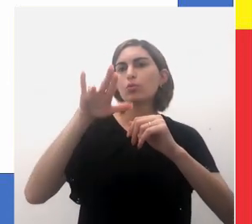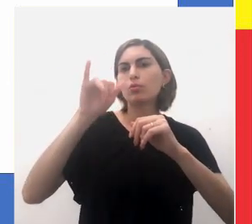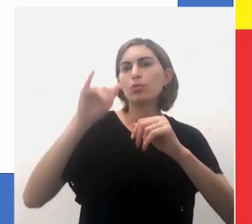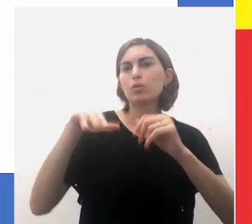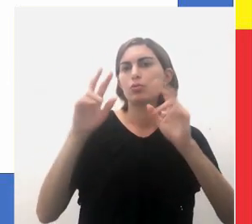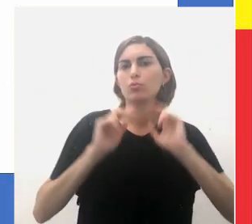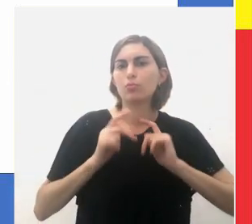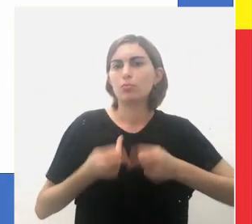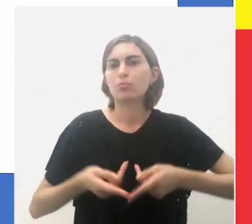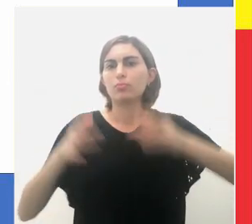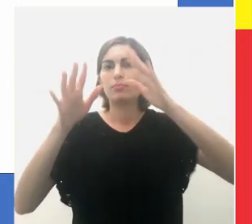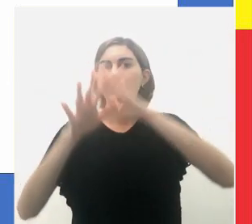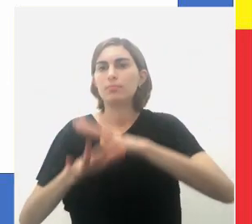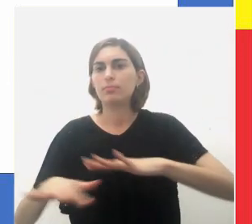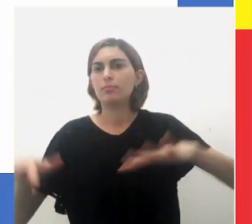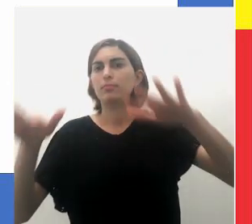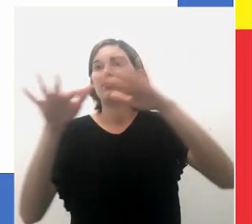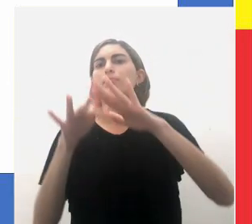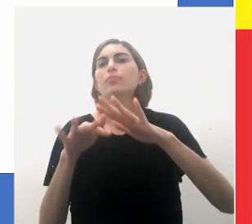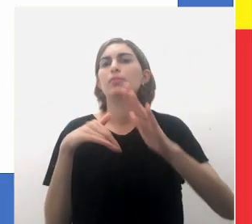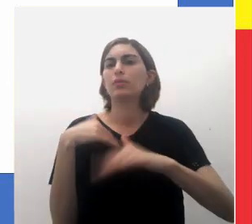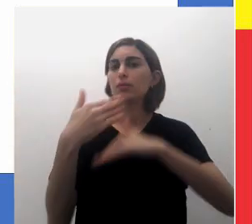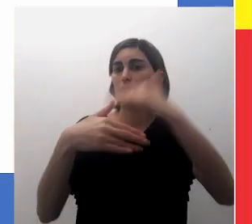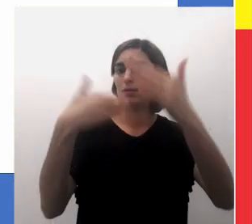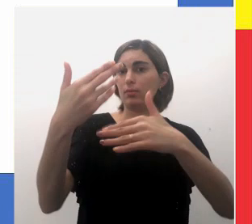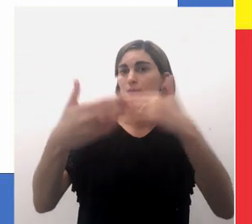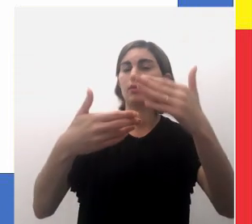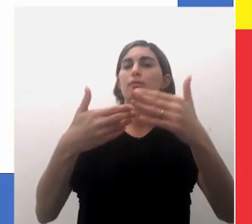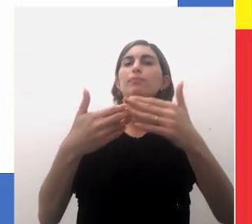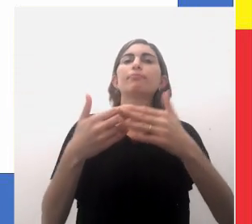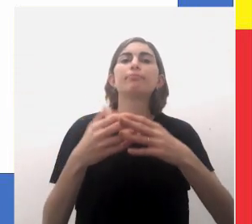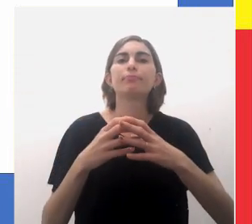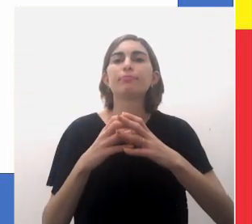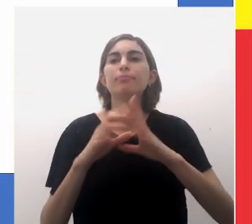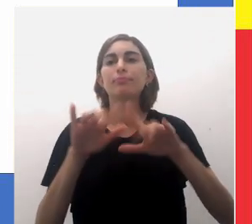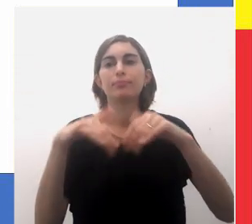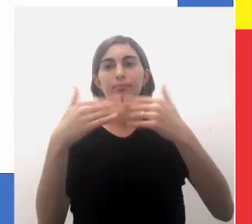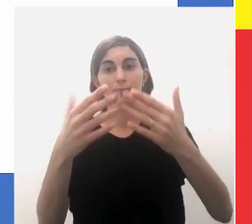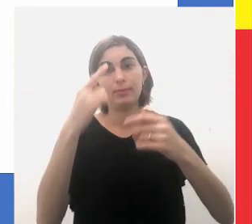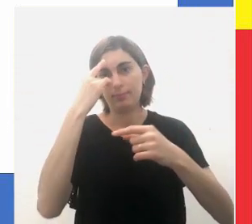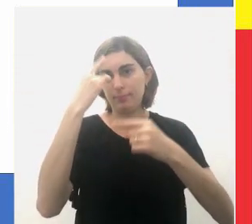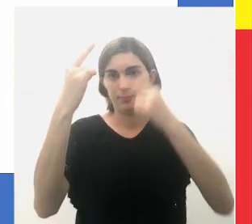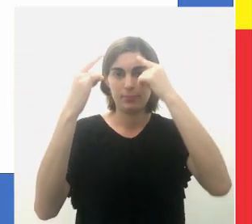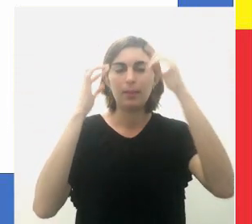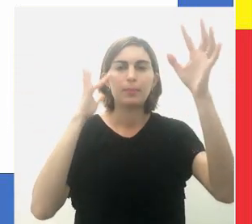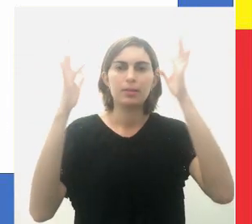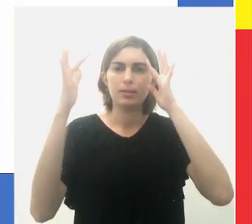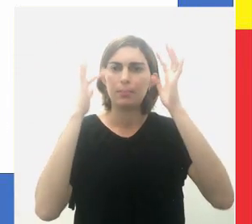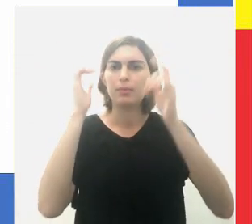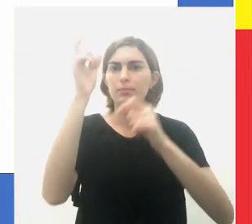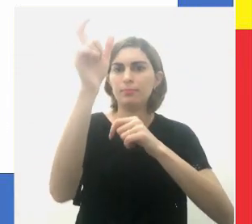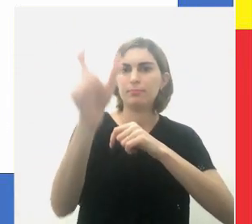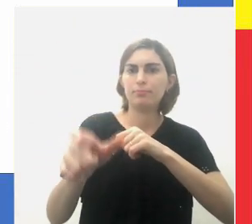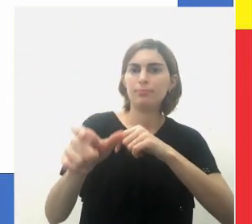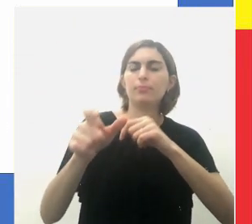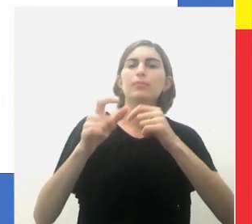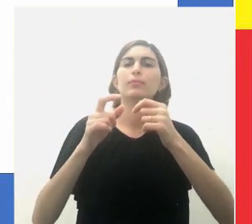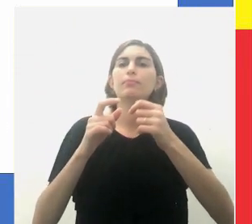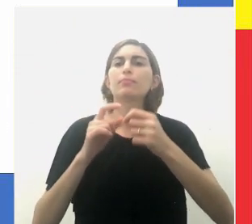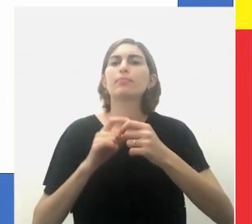sobre a humanidade e o seu desenvolvimento de estágios. Esta ideologia de caráter